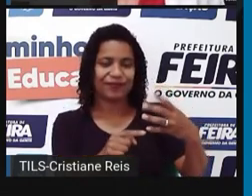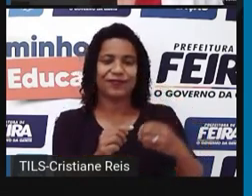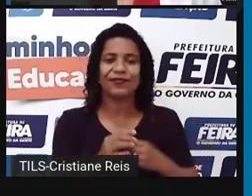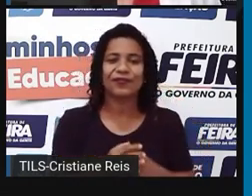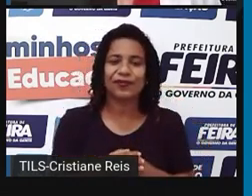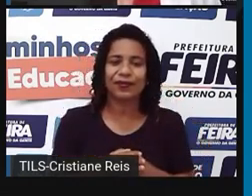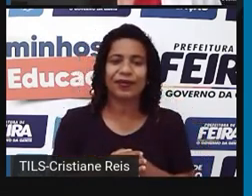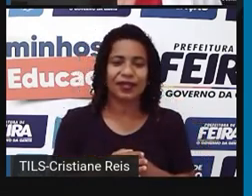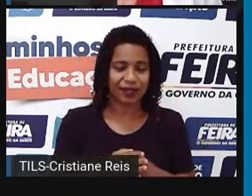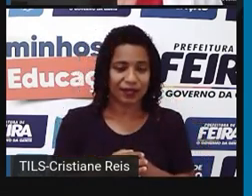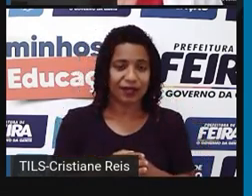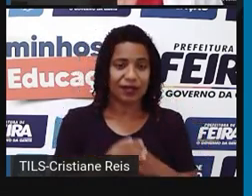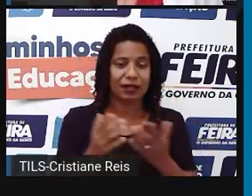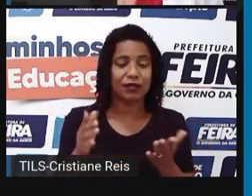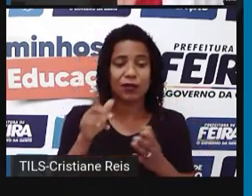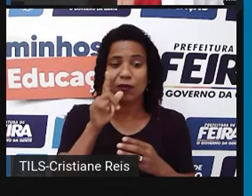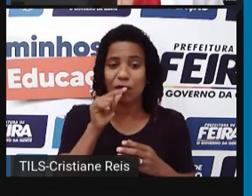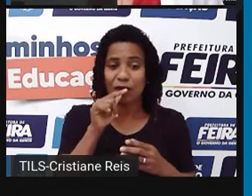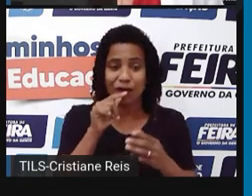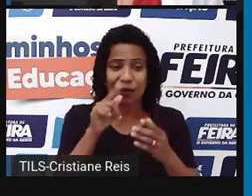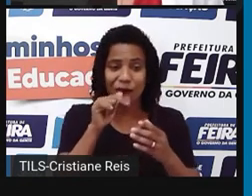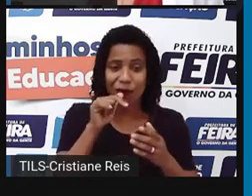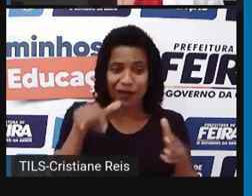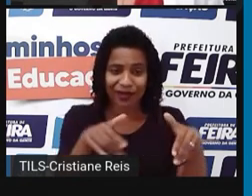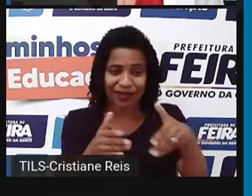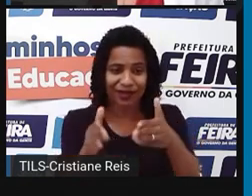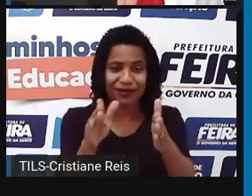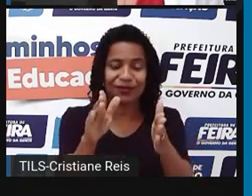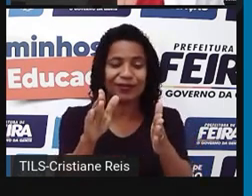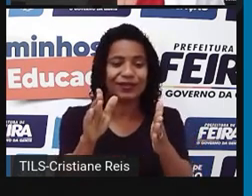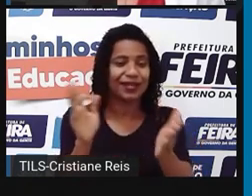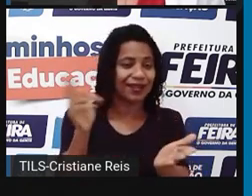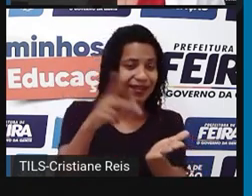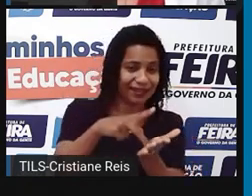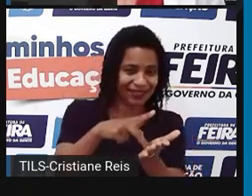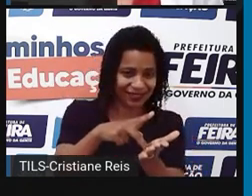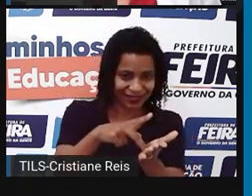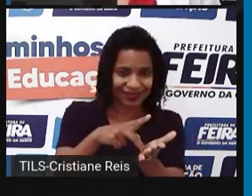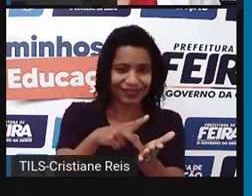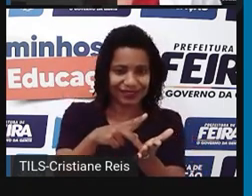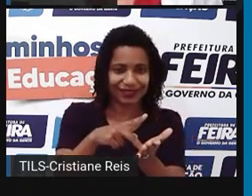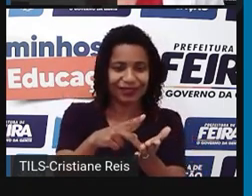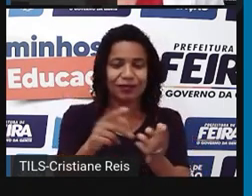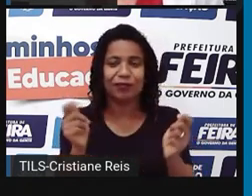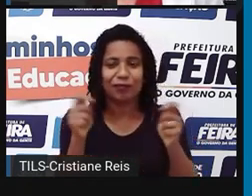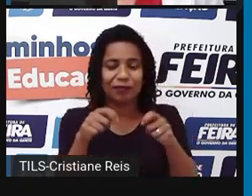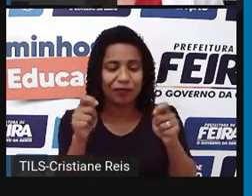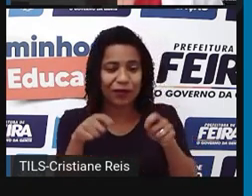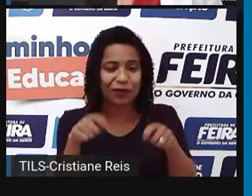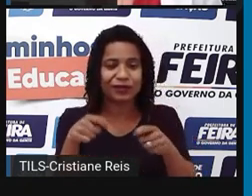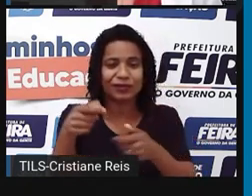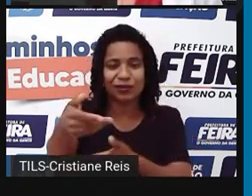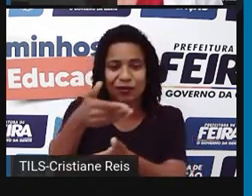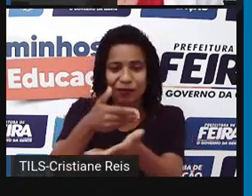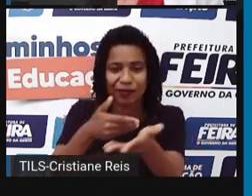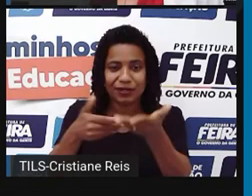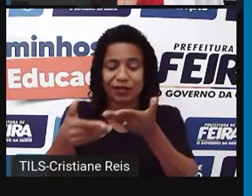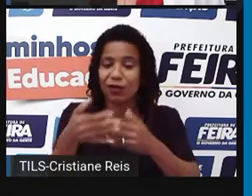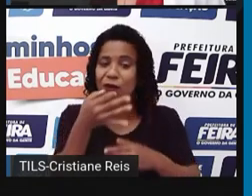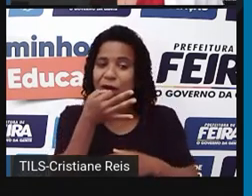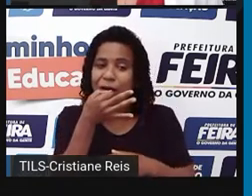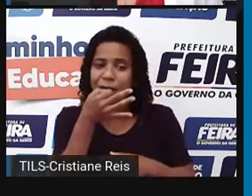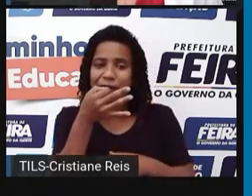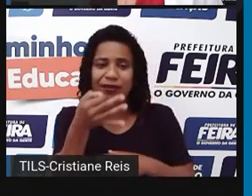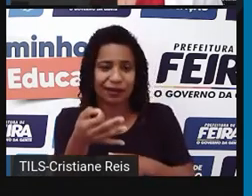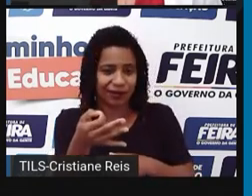que vocês podem explorar, eu gostaria que vocês compartilhassem conosco um comentário